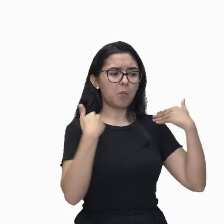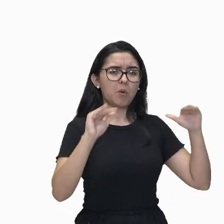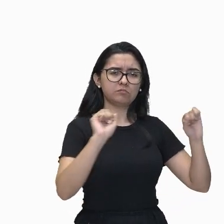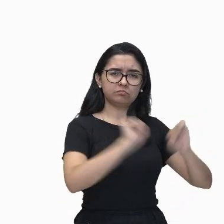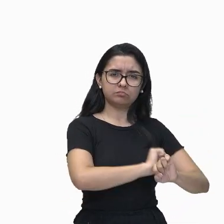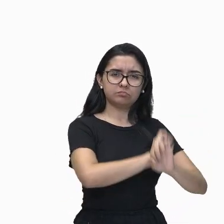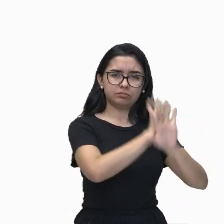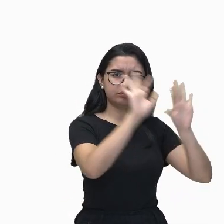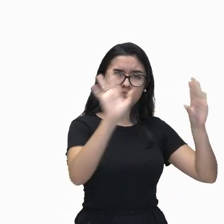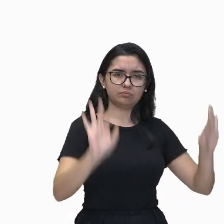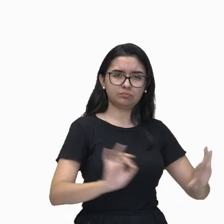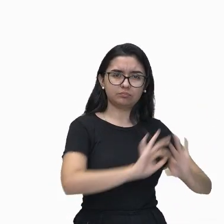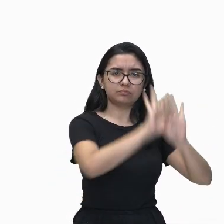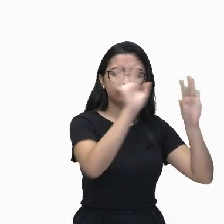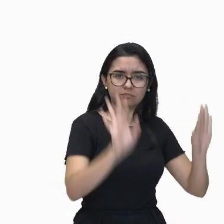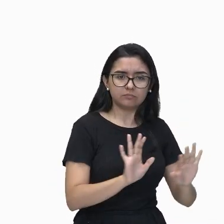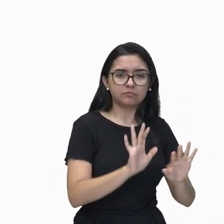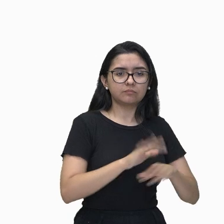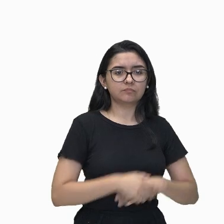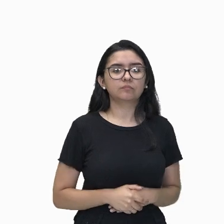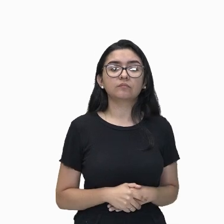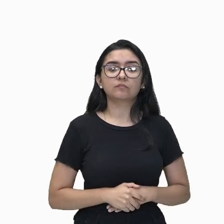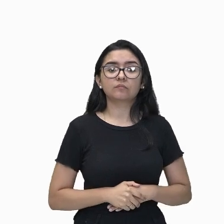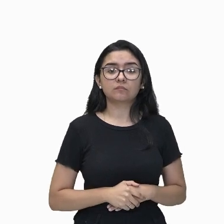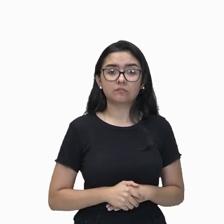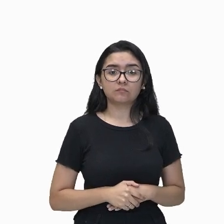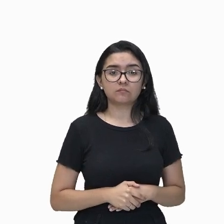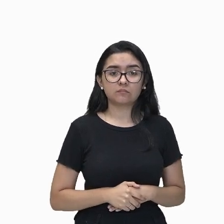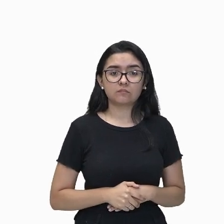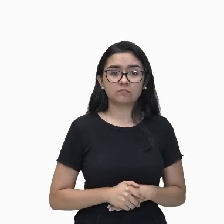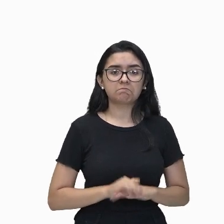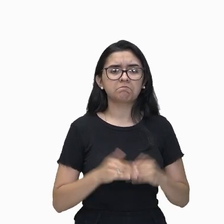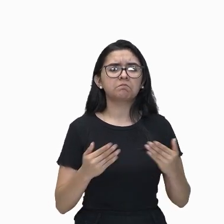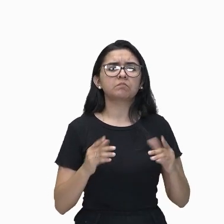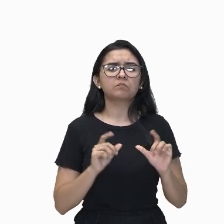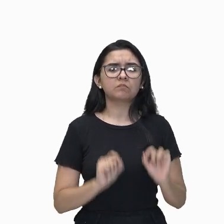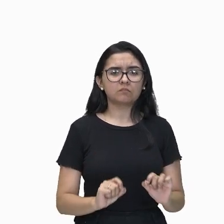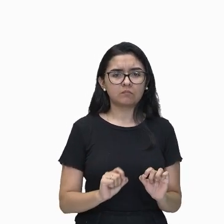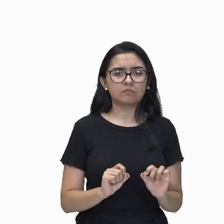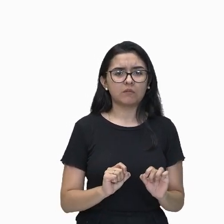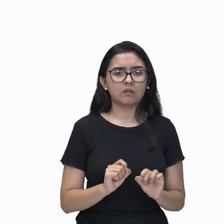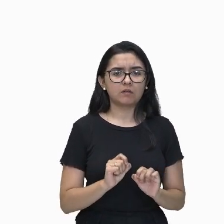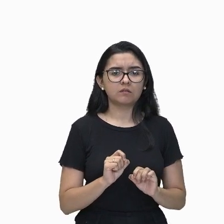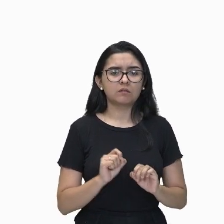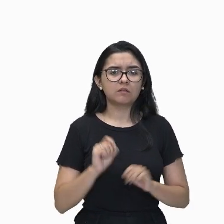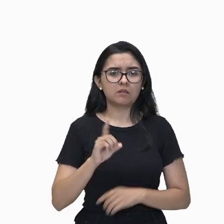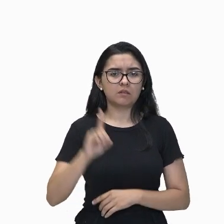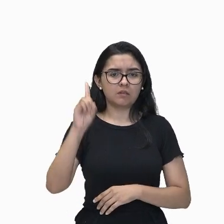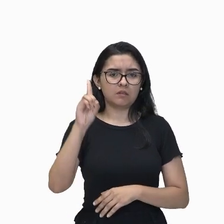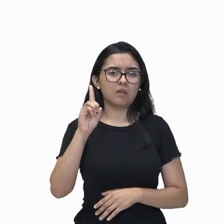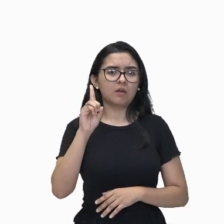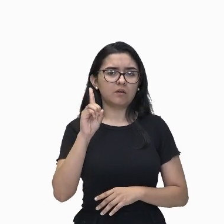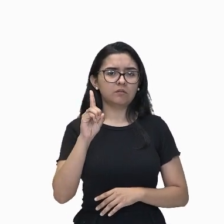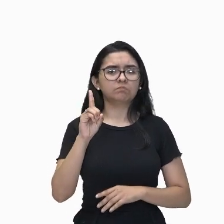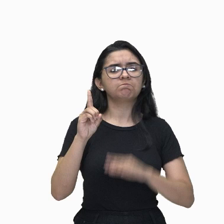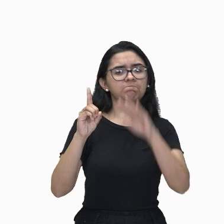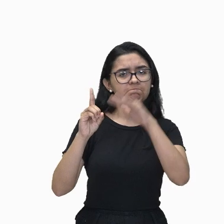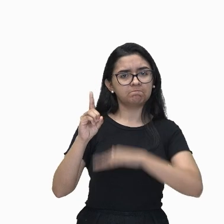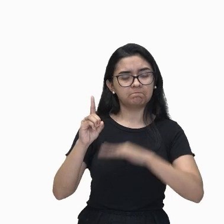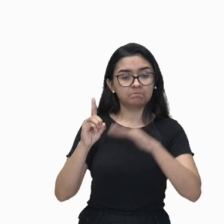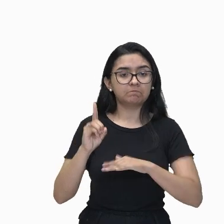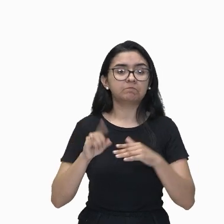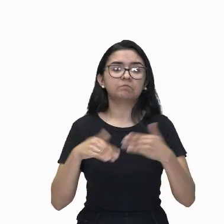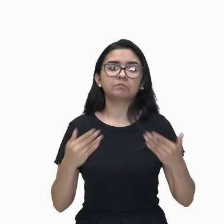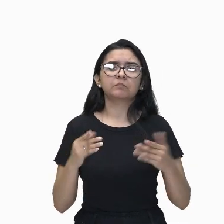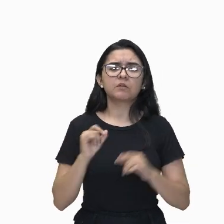Que por seu Deus, o não idolatrara. Se